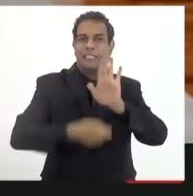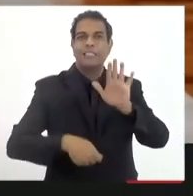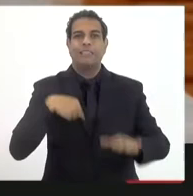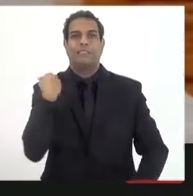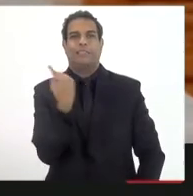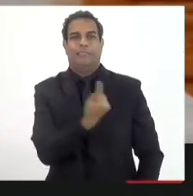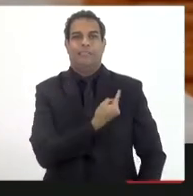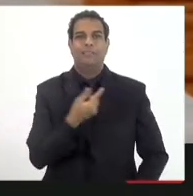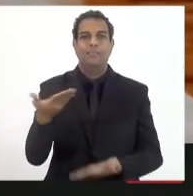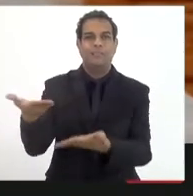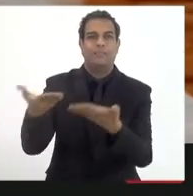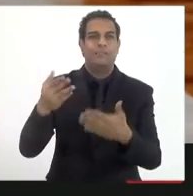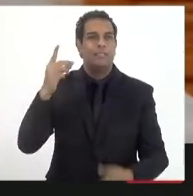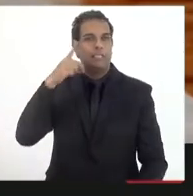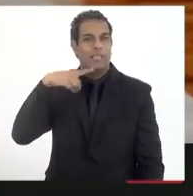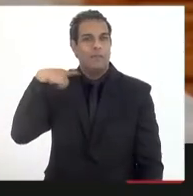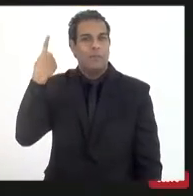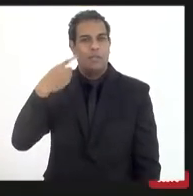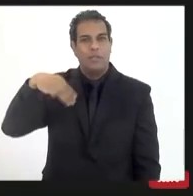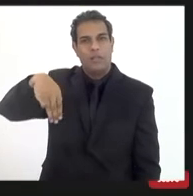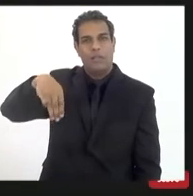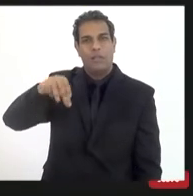Mônica, seja bem-vinda.